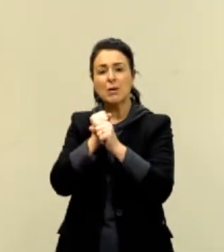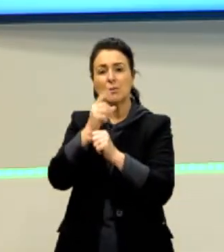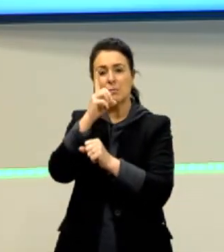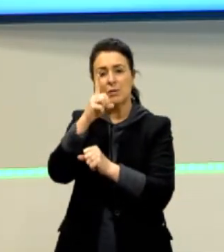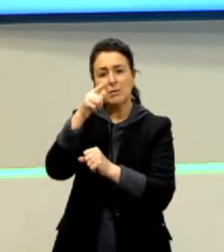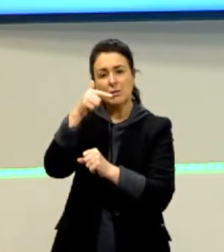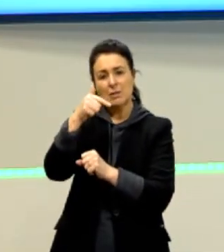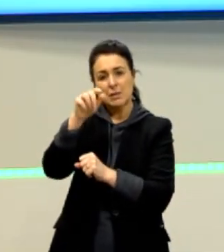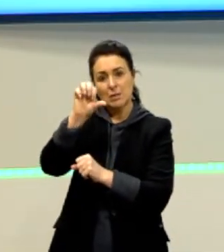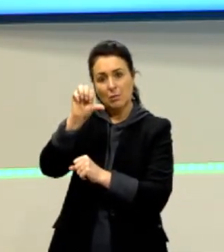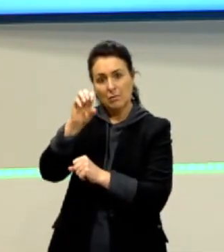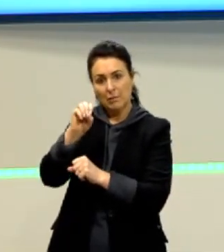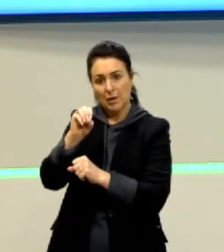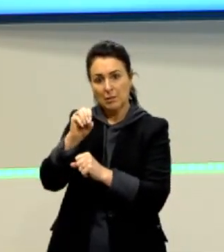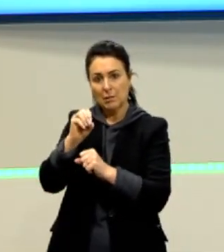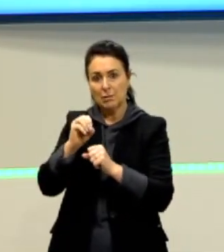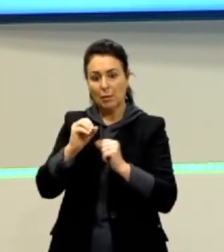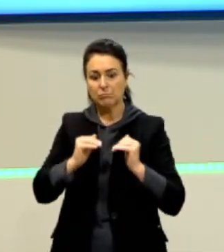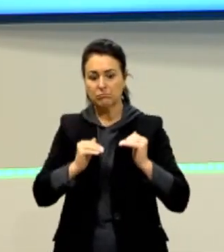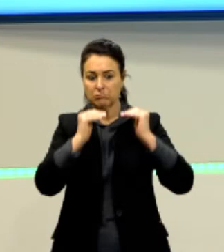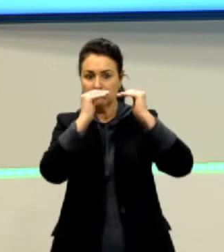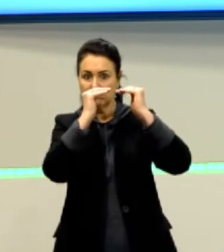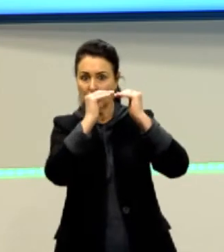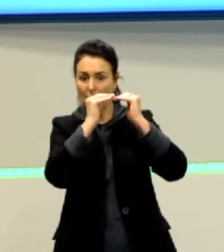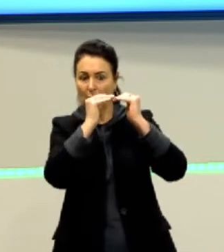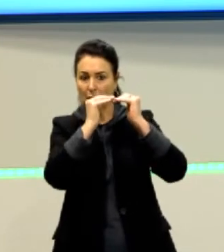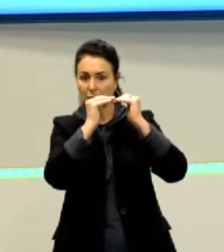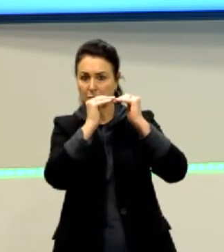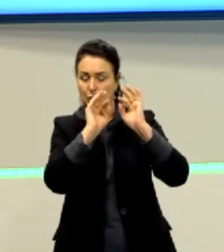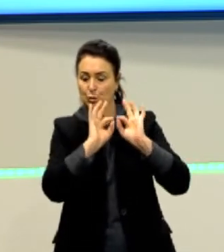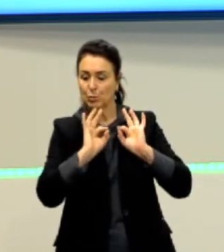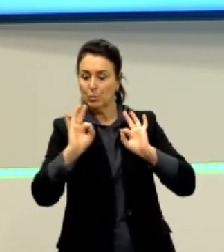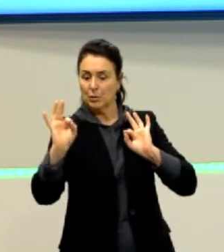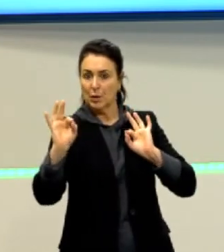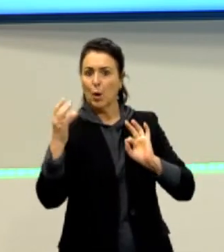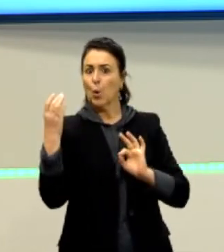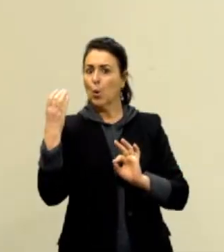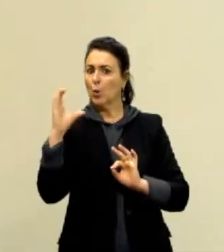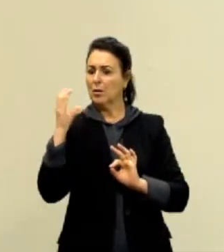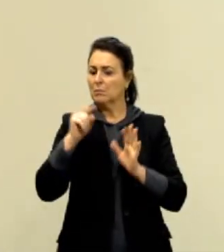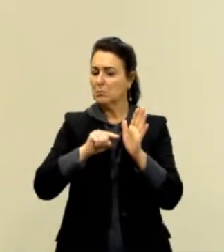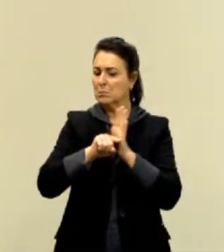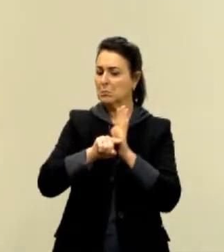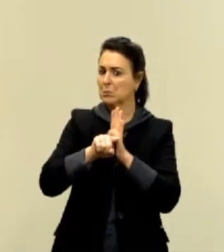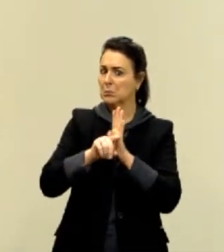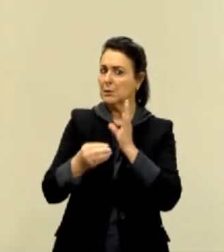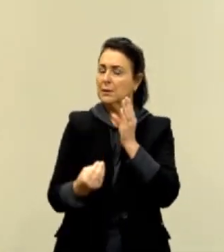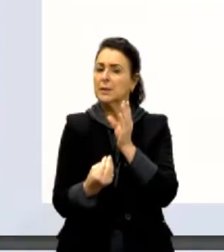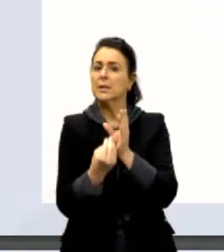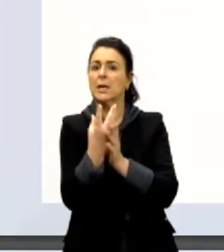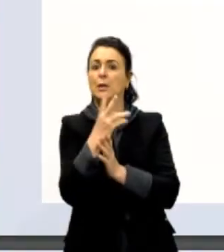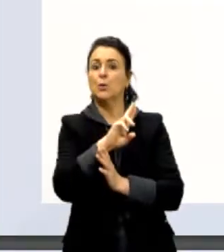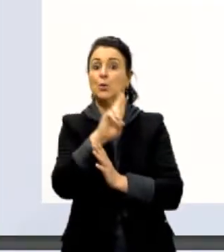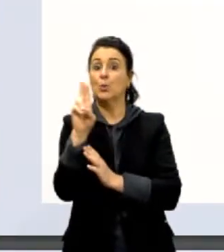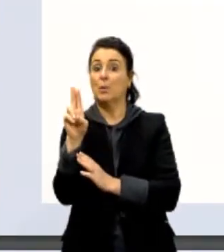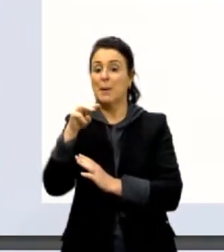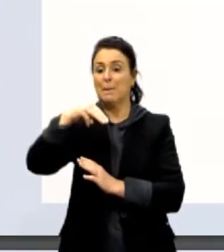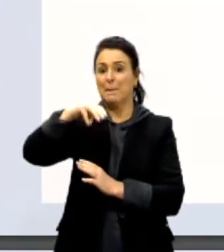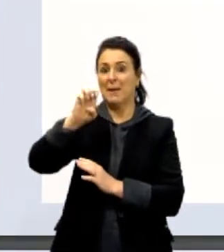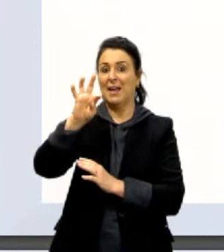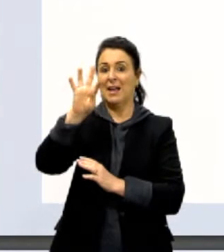se crie esse padrão de comprimento. Os cientistas criam esse padrão, chamam de metro,